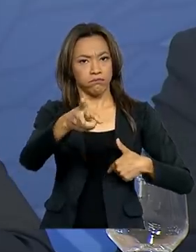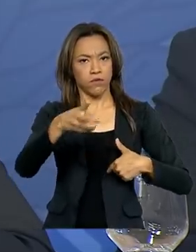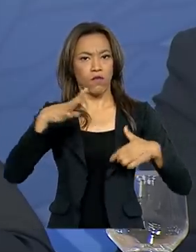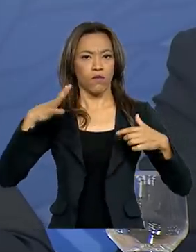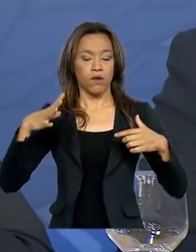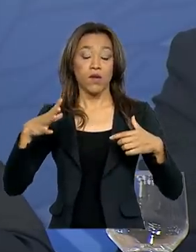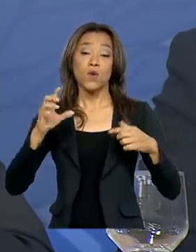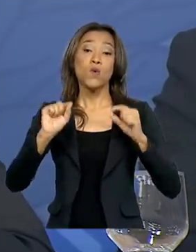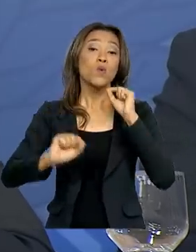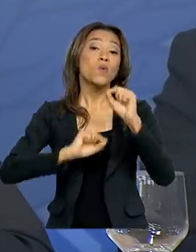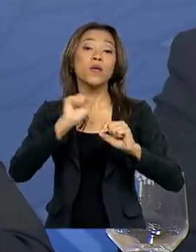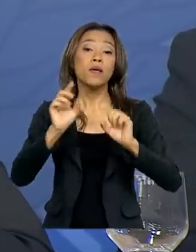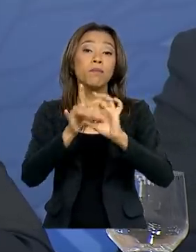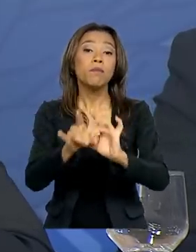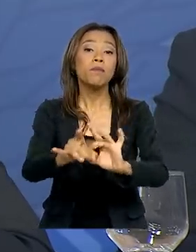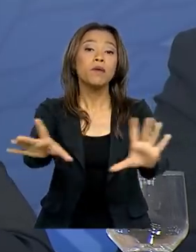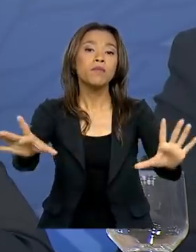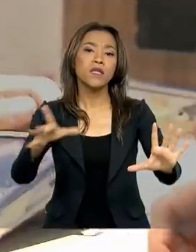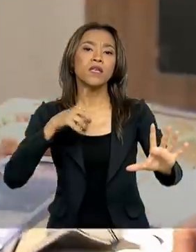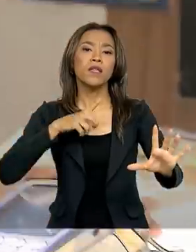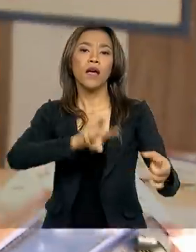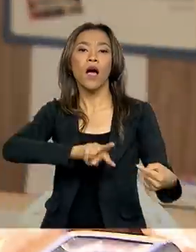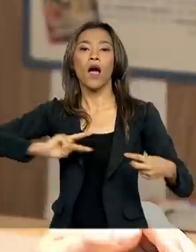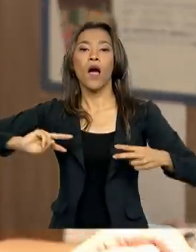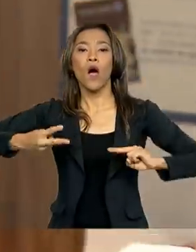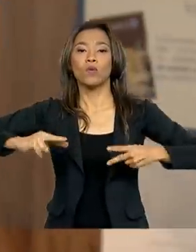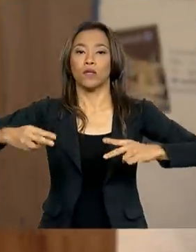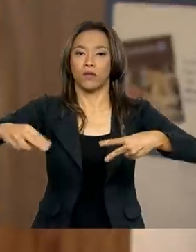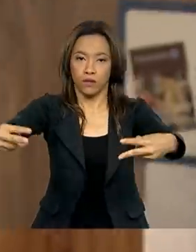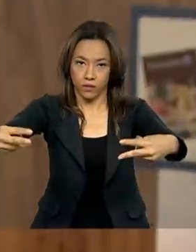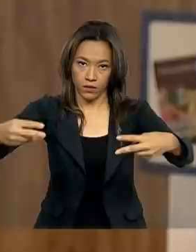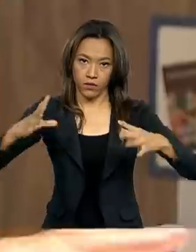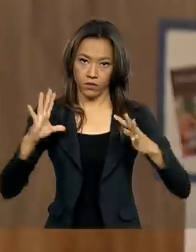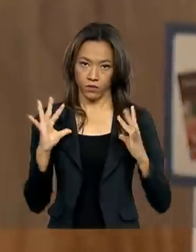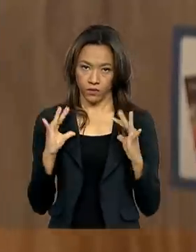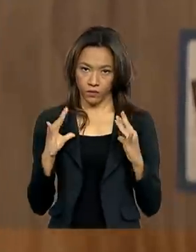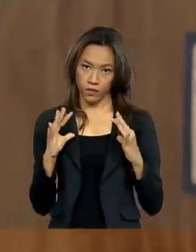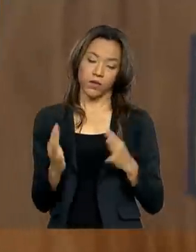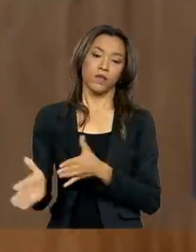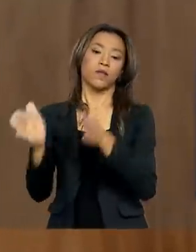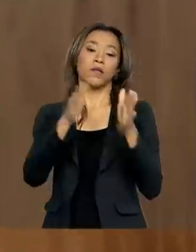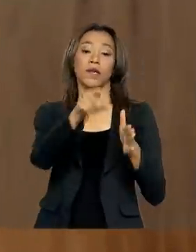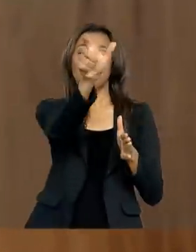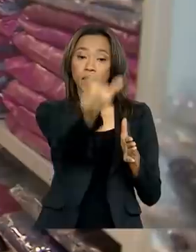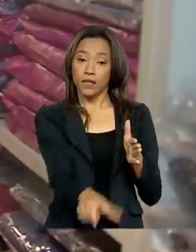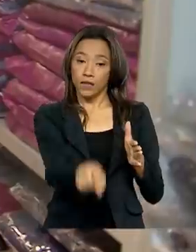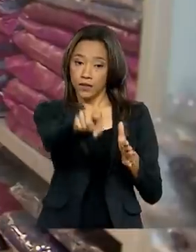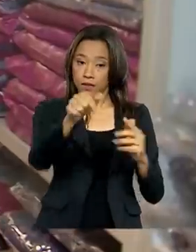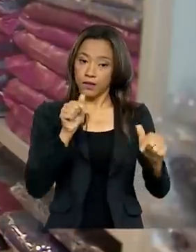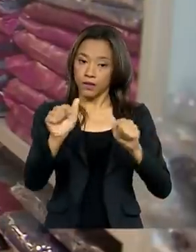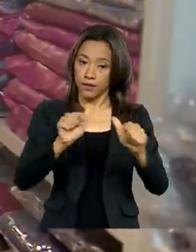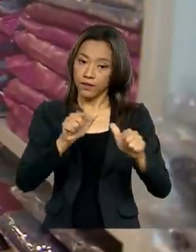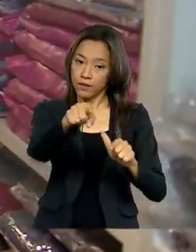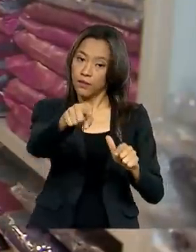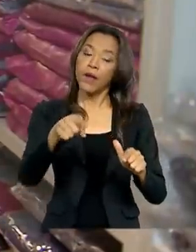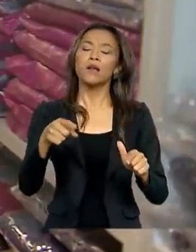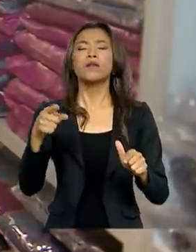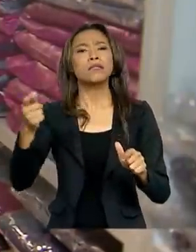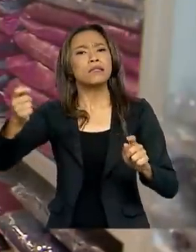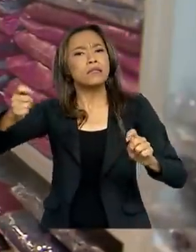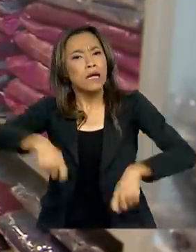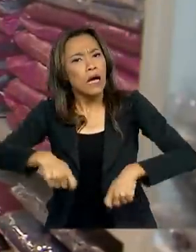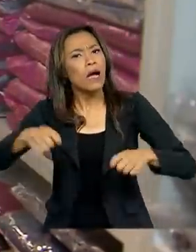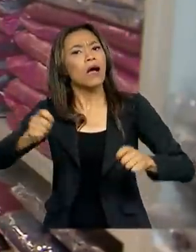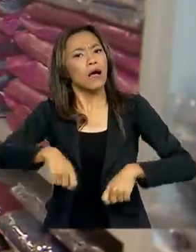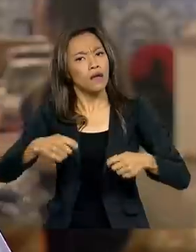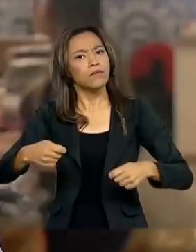O que se permite é que haja uma alternância. Para esse empresário do comércio varejista de São Paulo, a medida ajuda funcionários